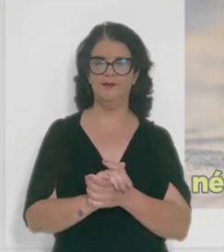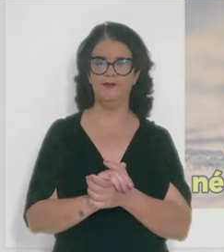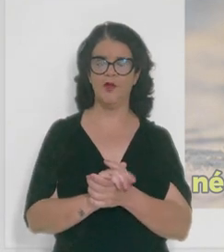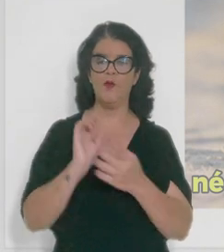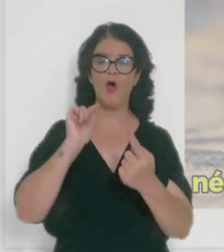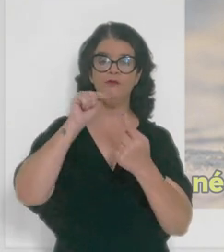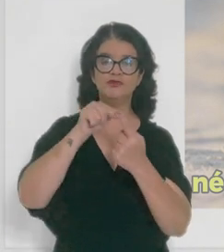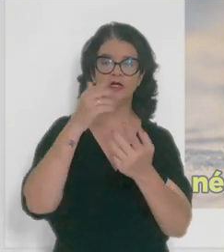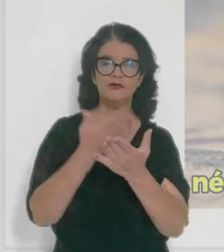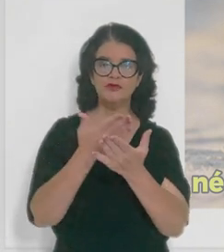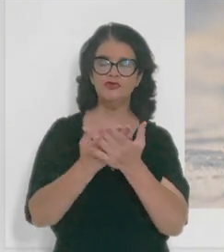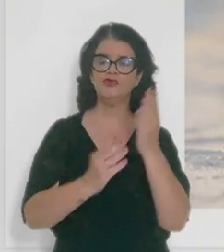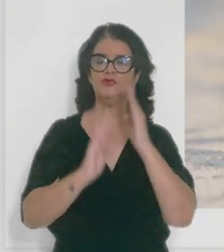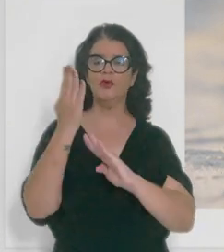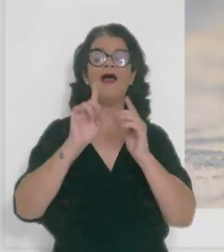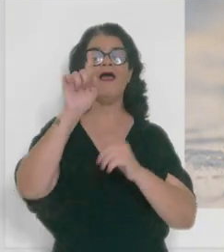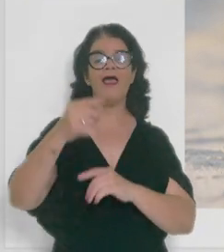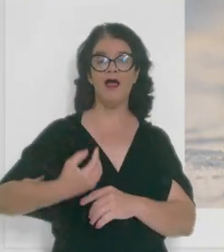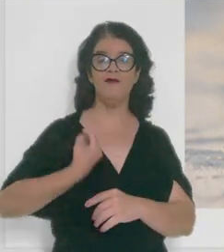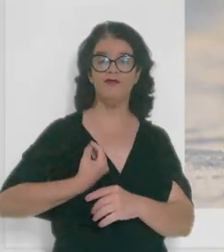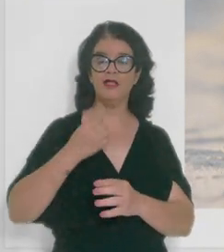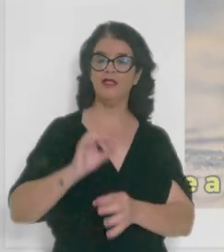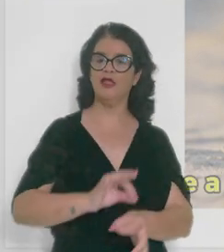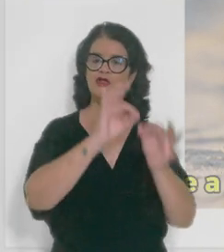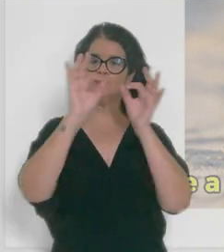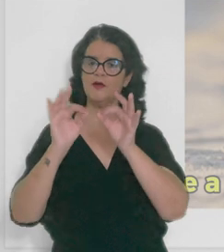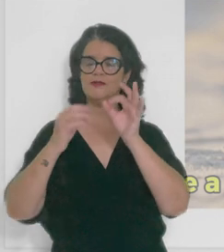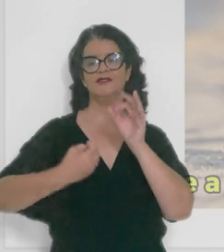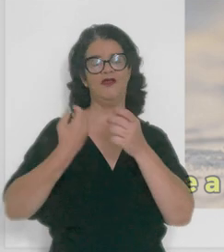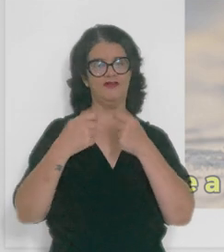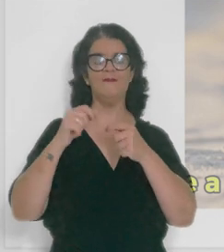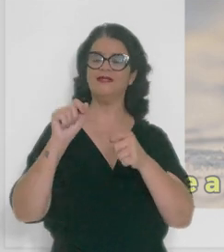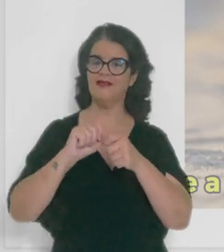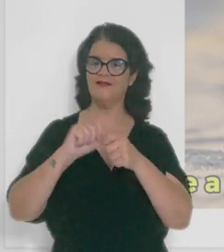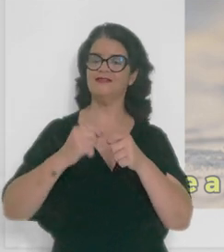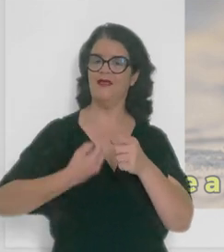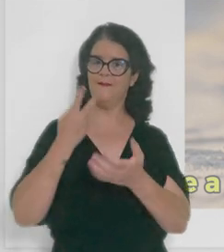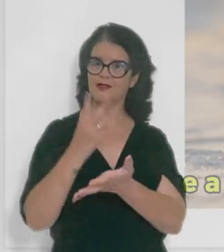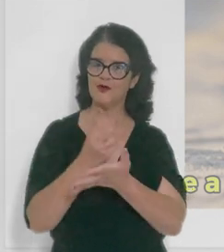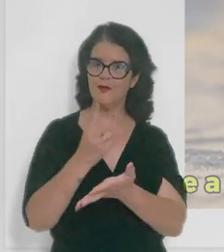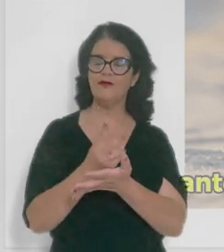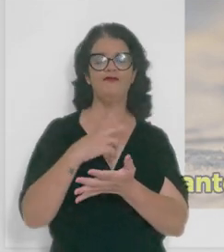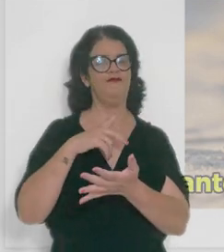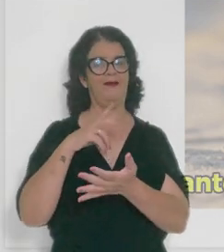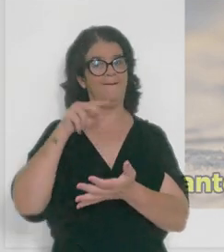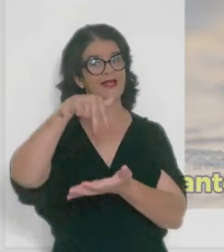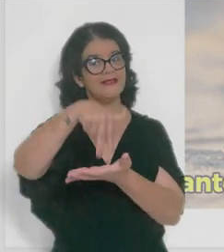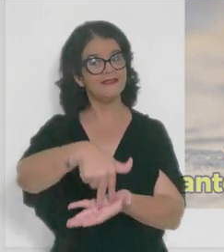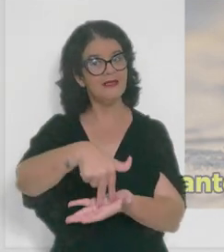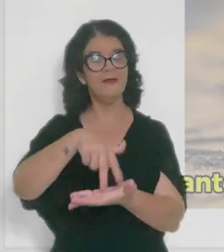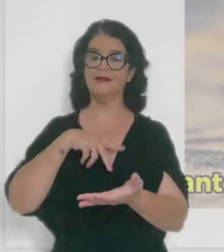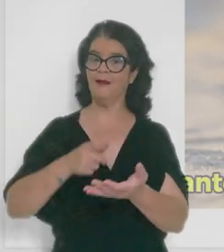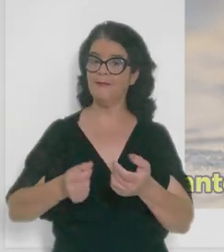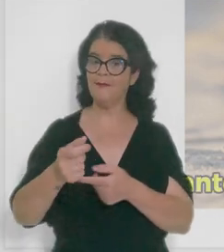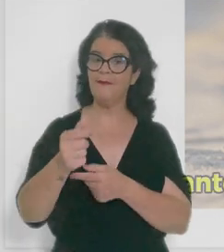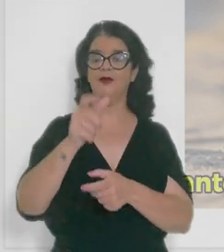o objeto de estudo da biologia que é a vida e os processos que a vida precisa fazer para sobreviver, para se manter, para